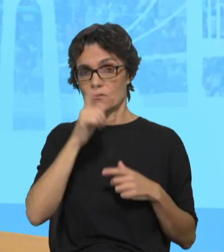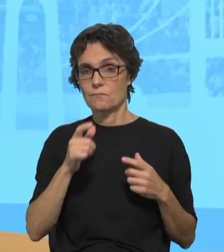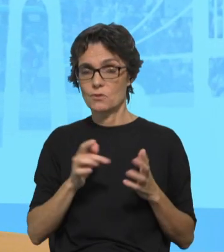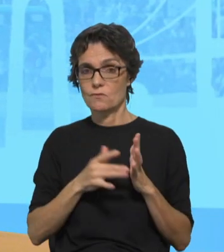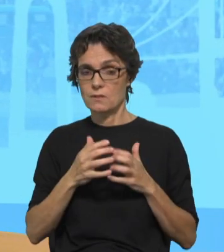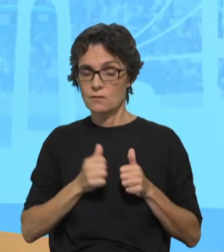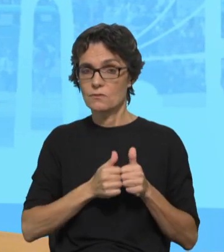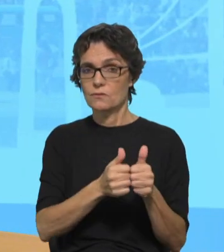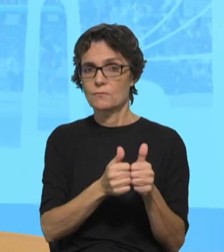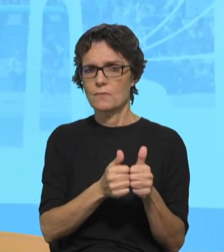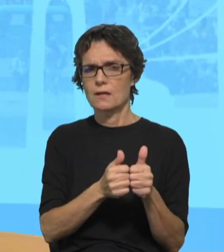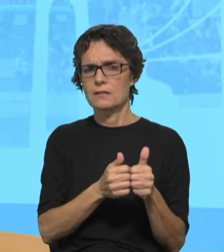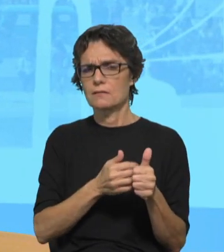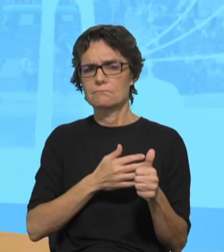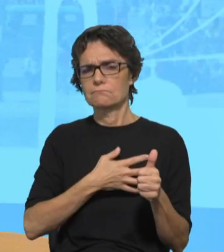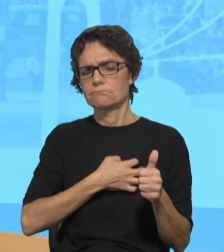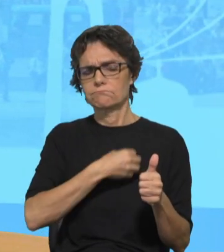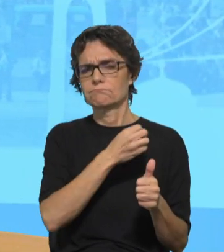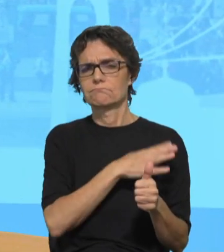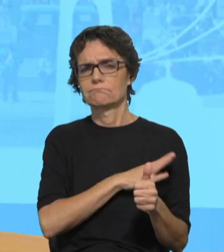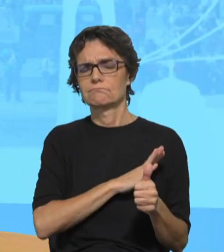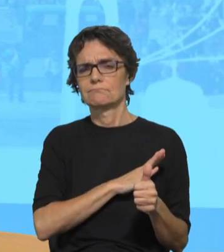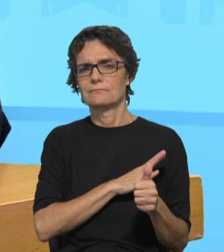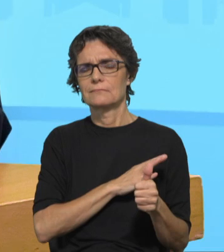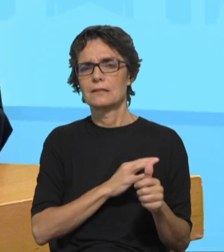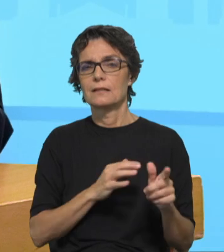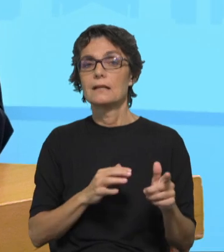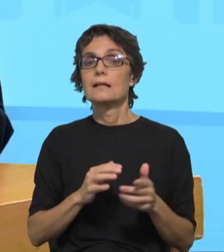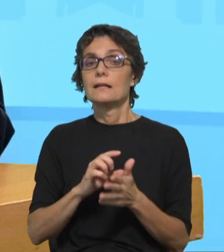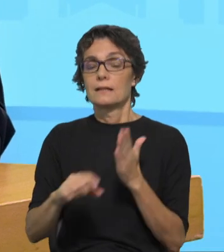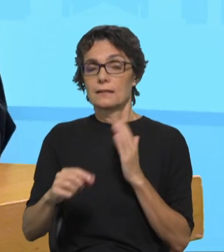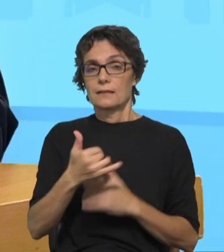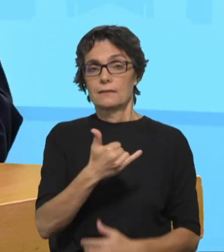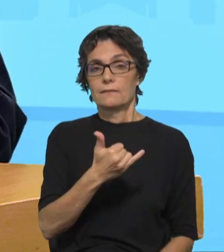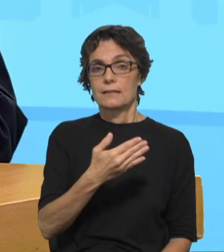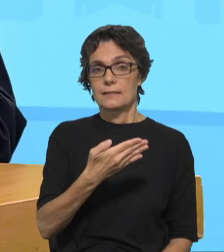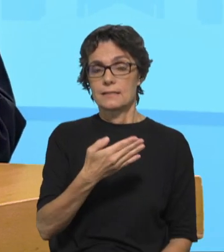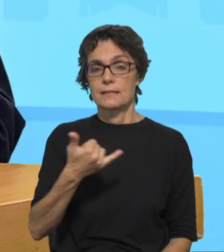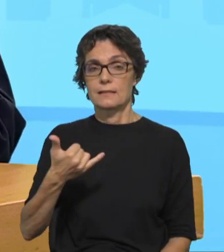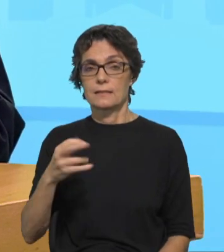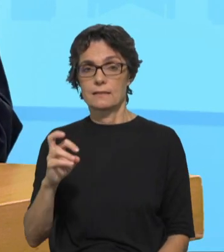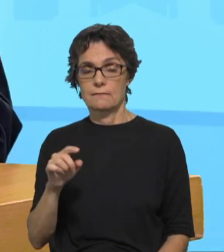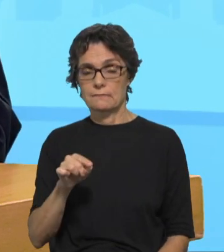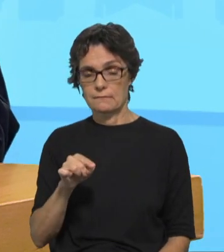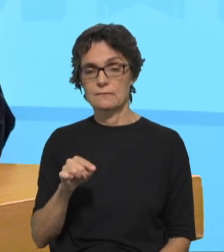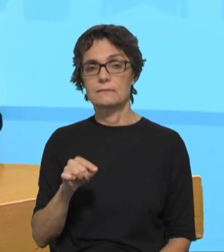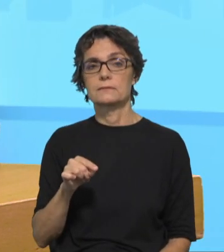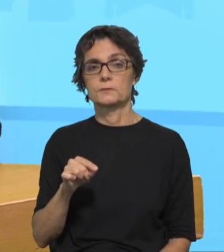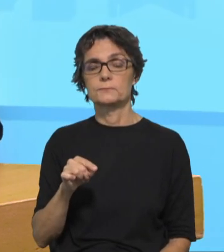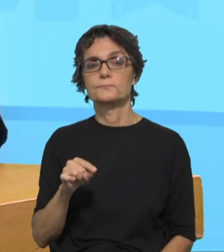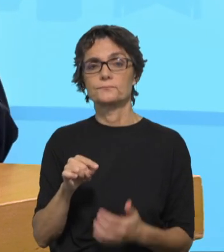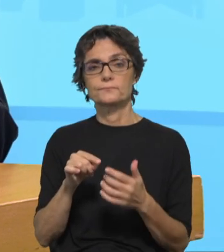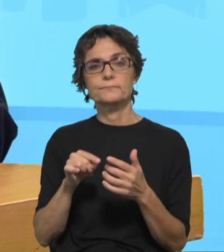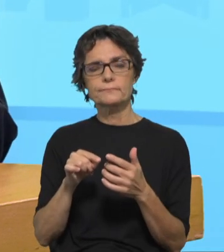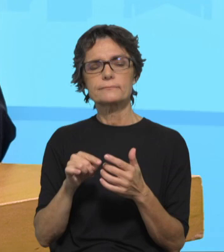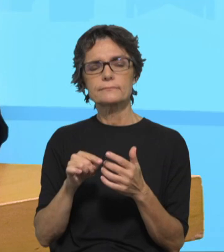crente, é algo que deve banir. Esses capítulos 27 e 28 tratam muito, no livro de Ben de Sirá, ainda um